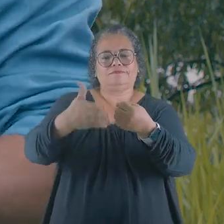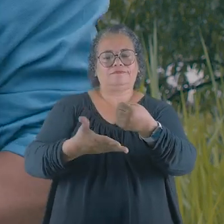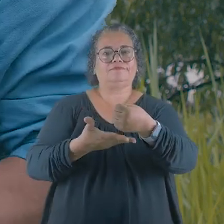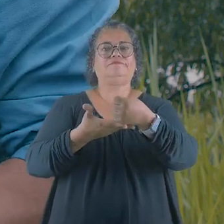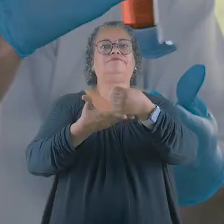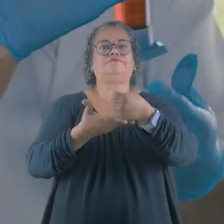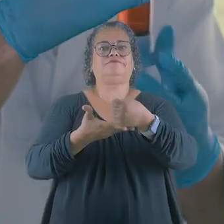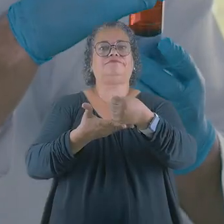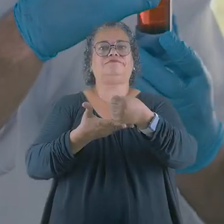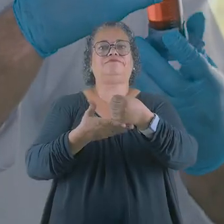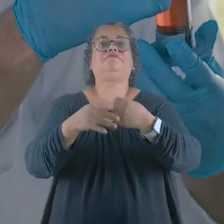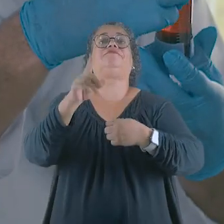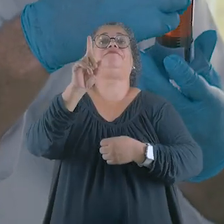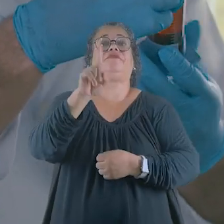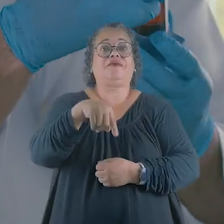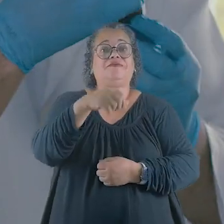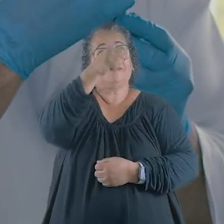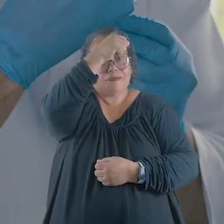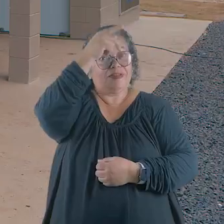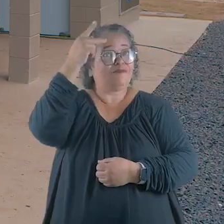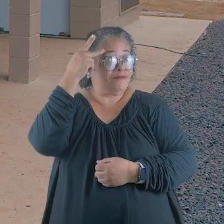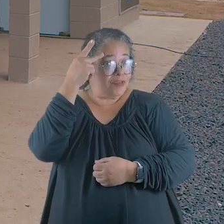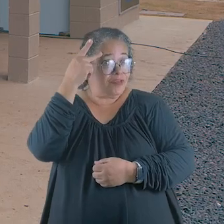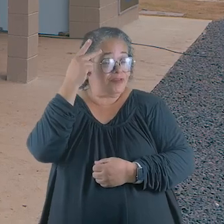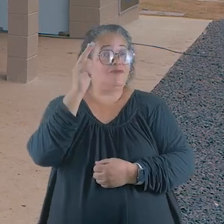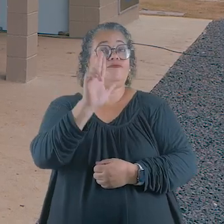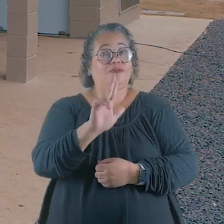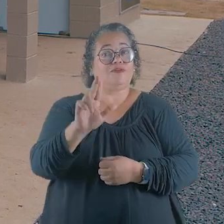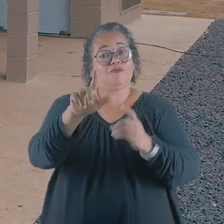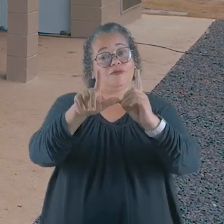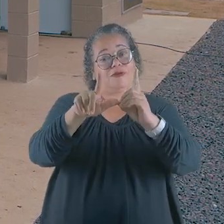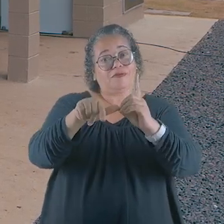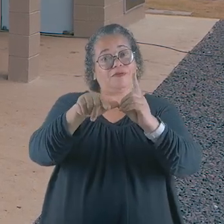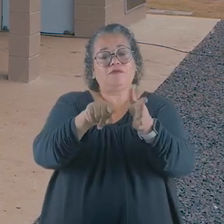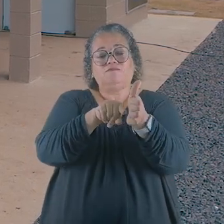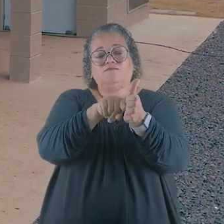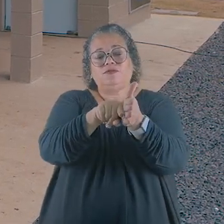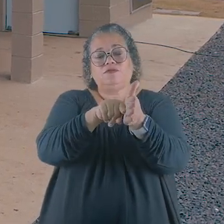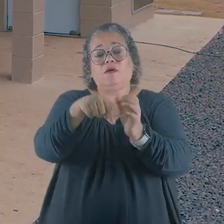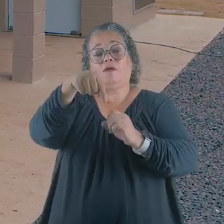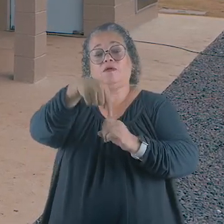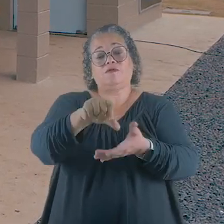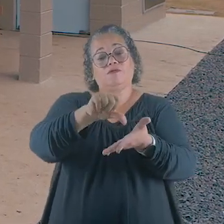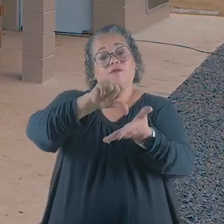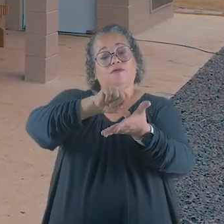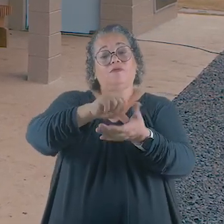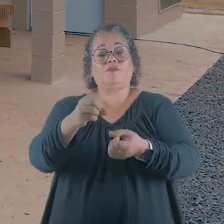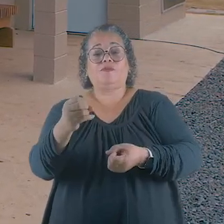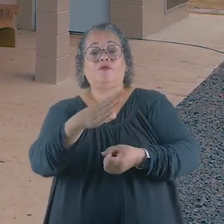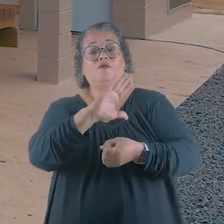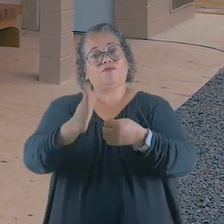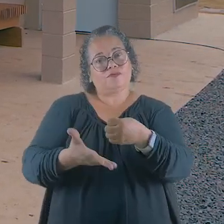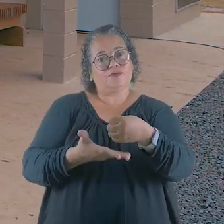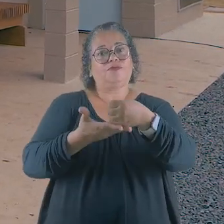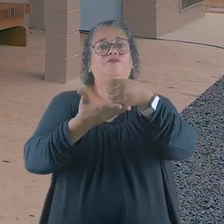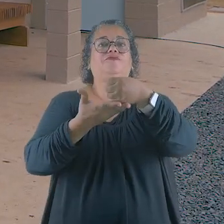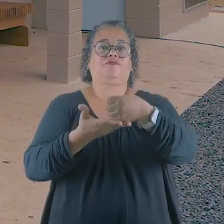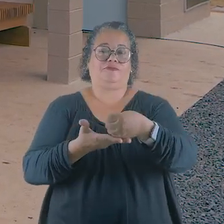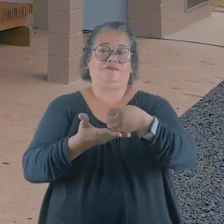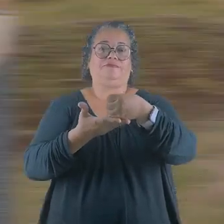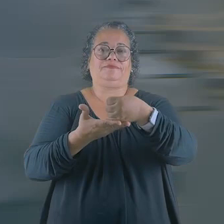e não poluente? É isso que a Prefeitura e o DEMAI estão pesquisando aqui no Centro de Inovação em